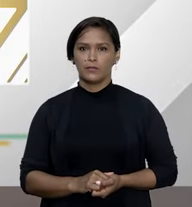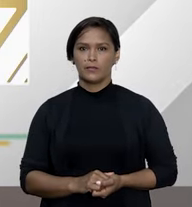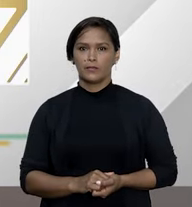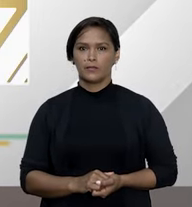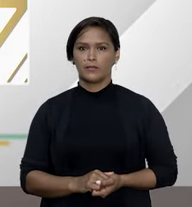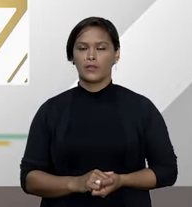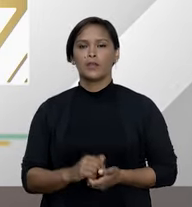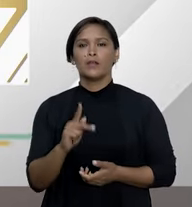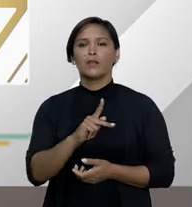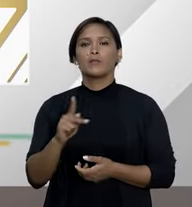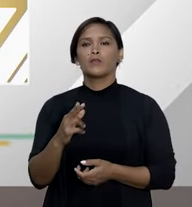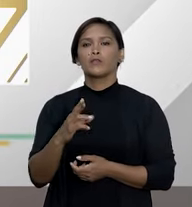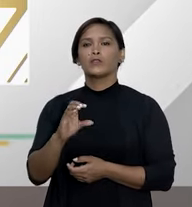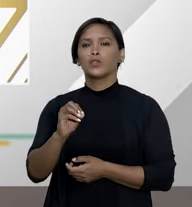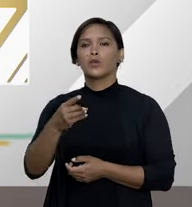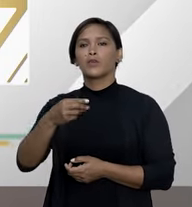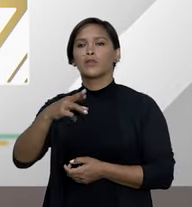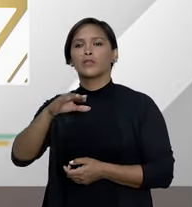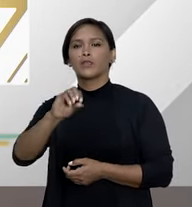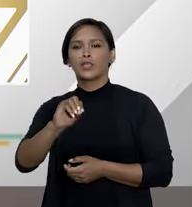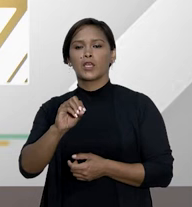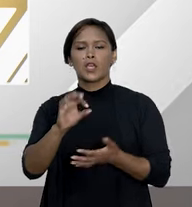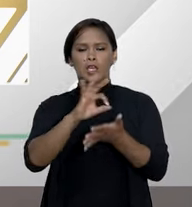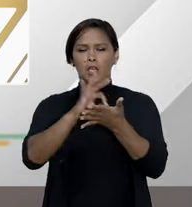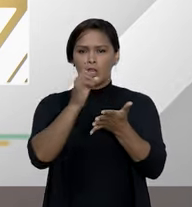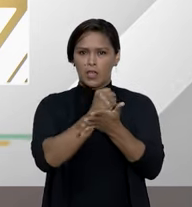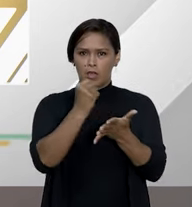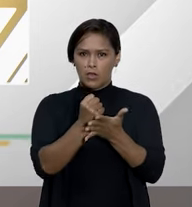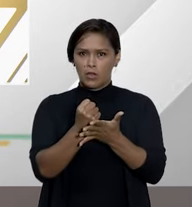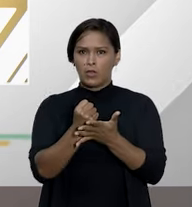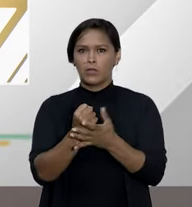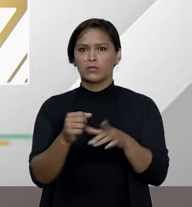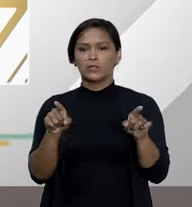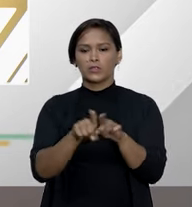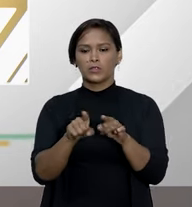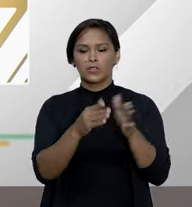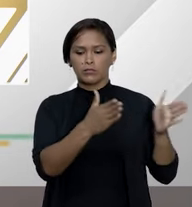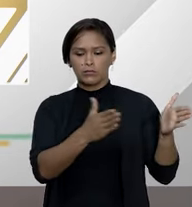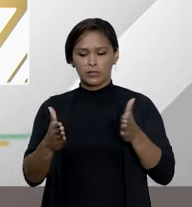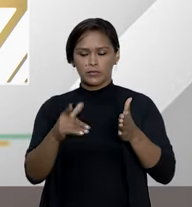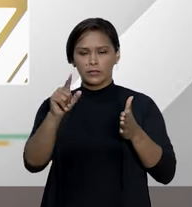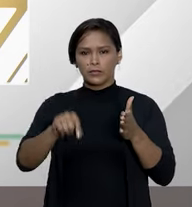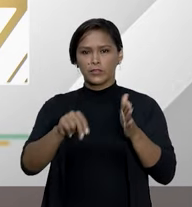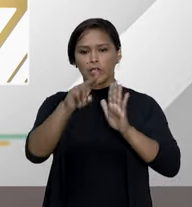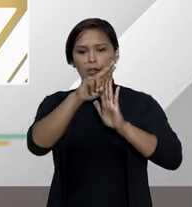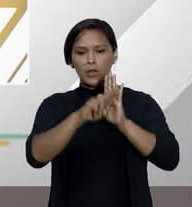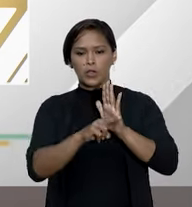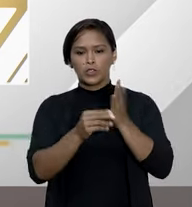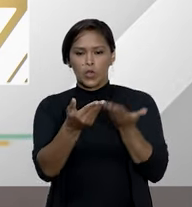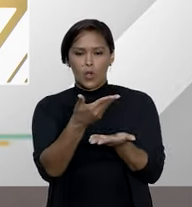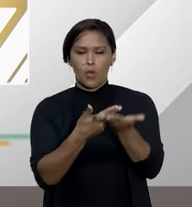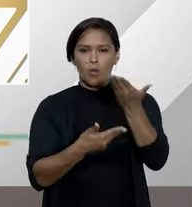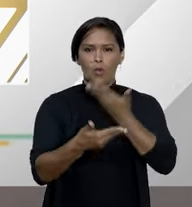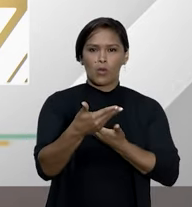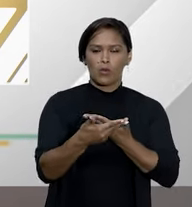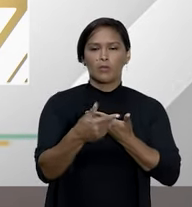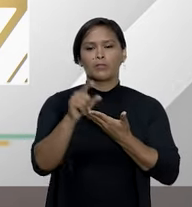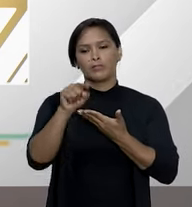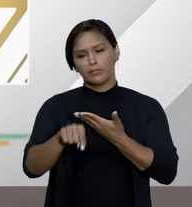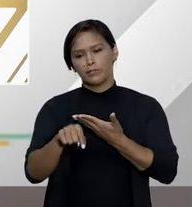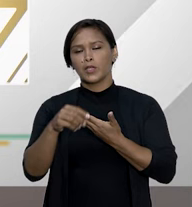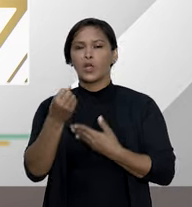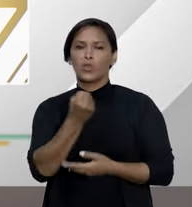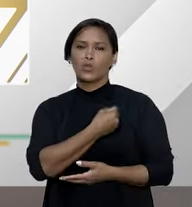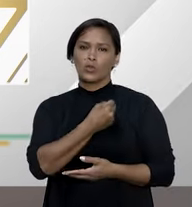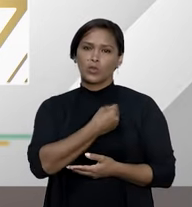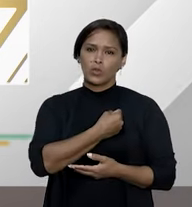professor Rodrigo e em contratos nos quais há previsão contratual de coparticipação para determinado